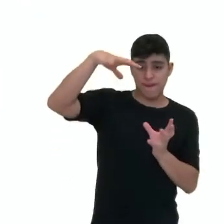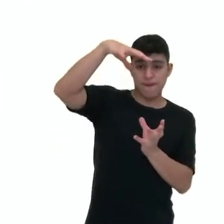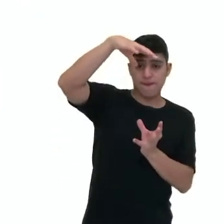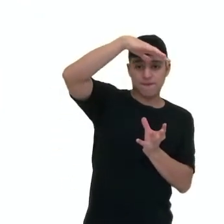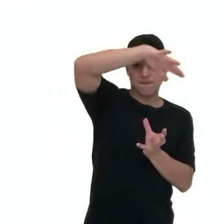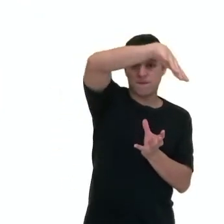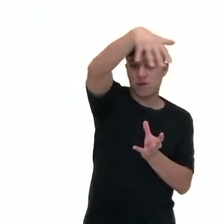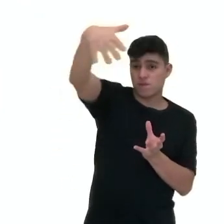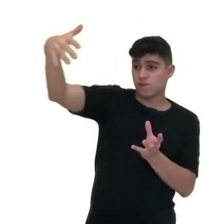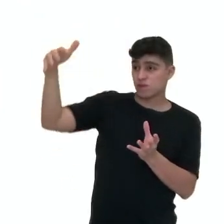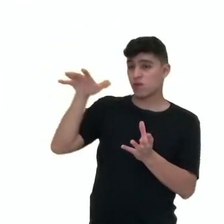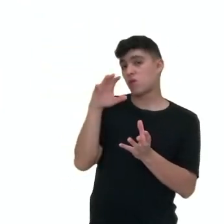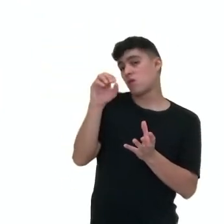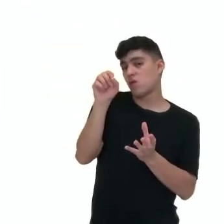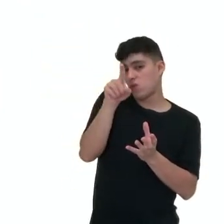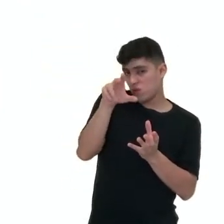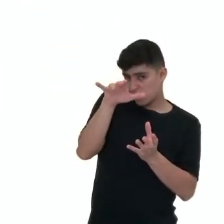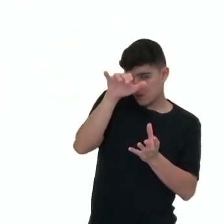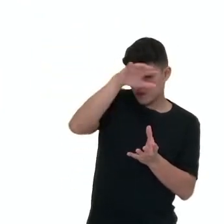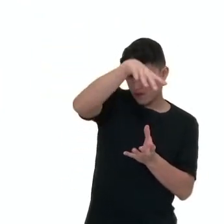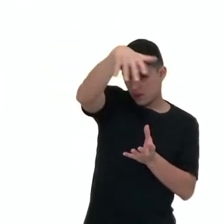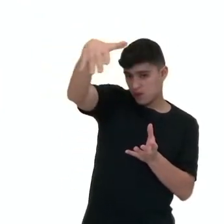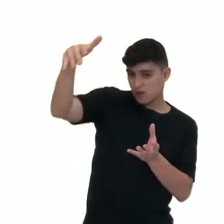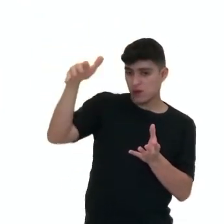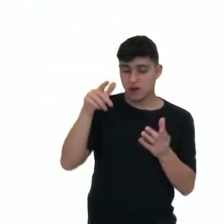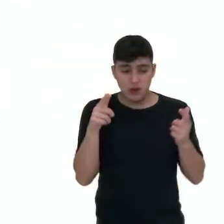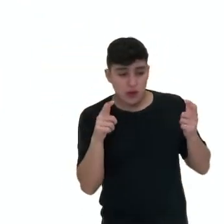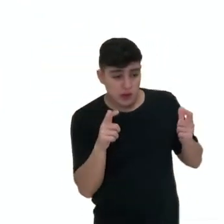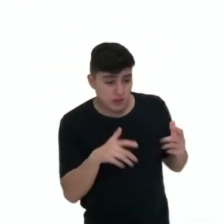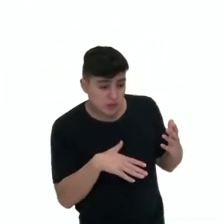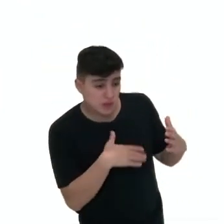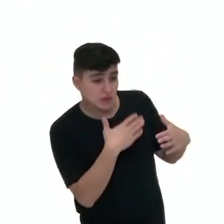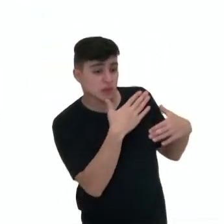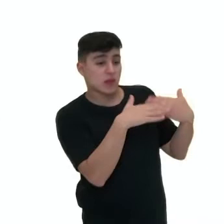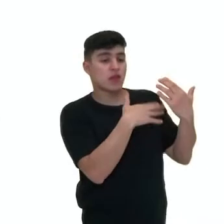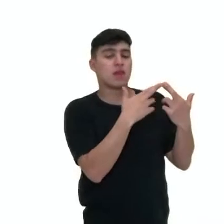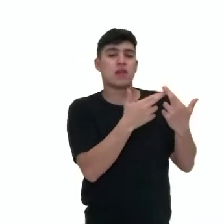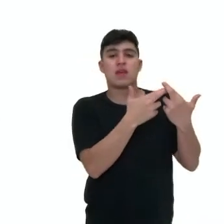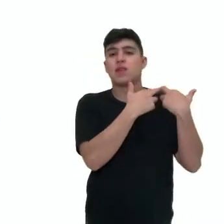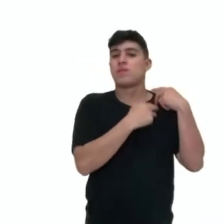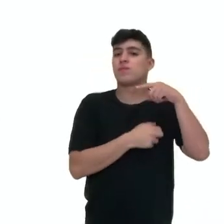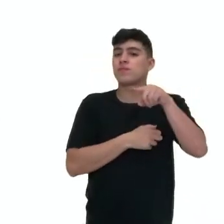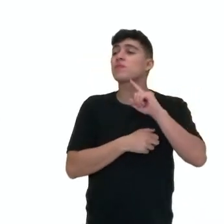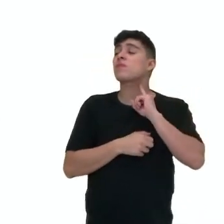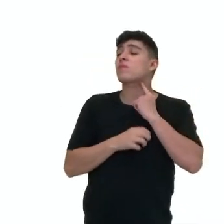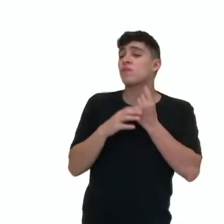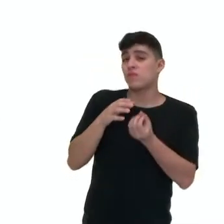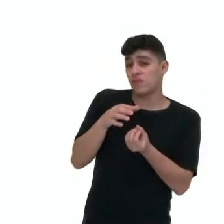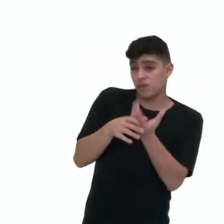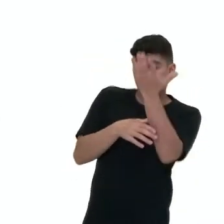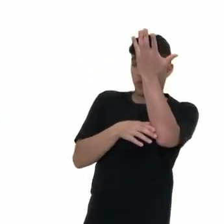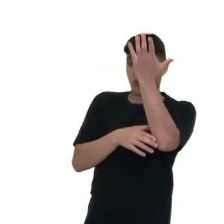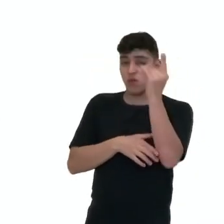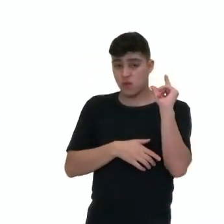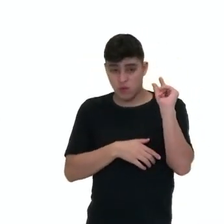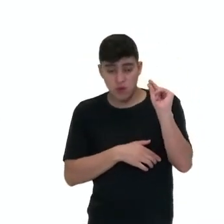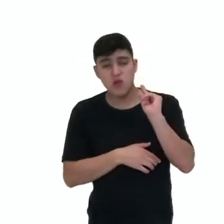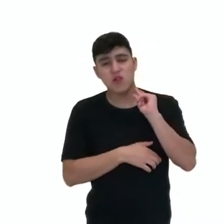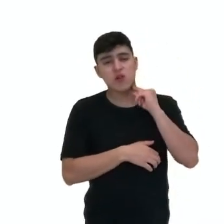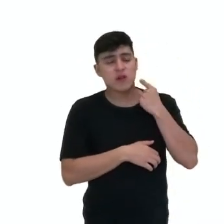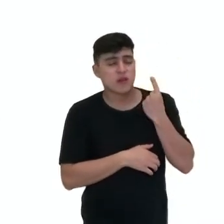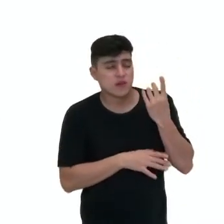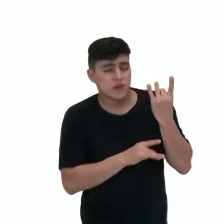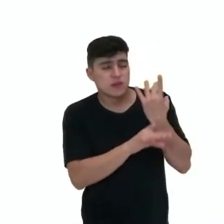ao redor do mundo, em especial os desenvolvidos e os em desenvolvimento, são responsáveis pela poluição atmosférica. Poluição essa que é a